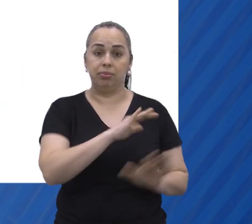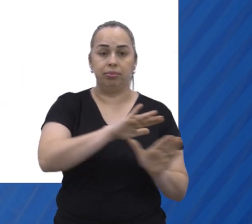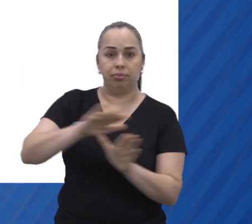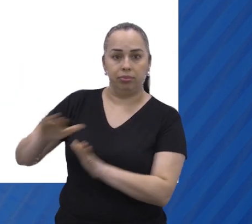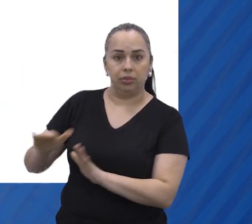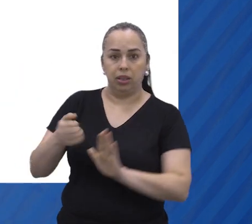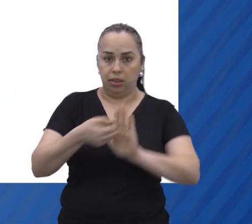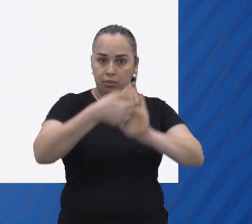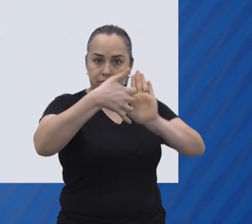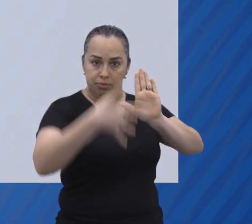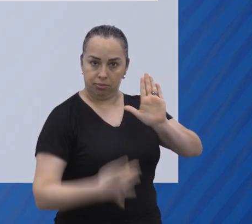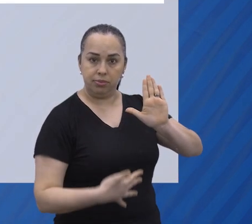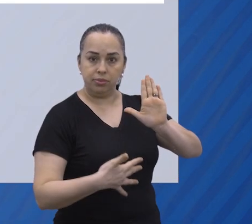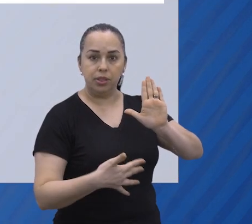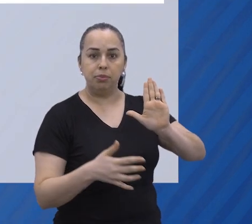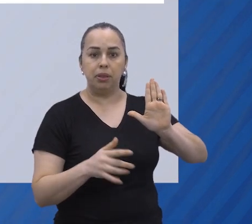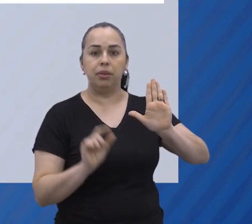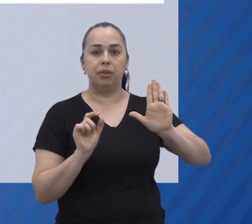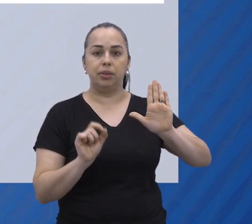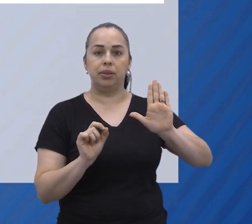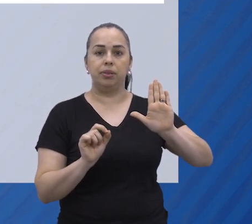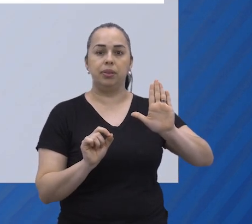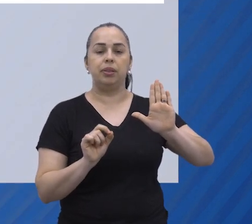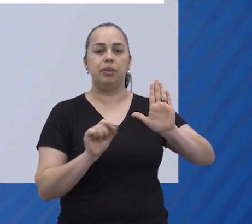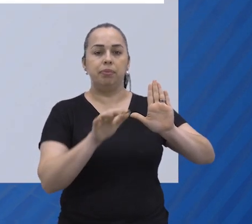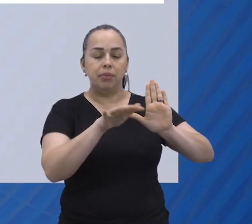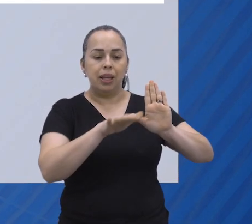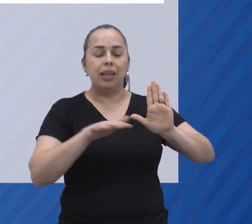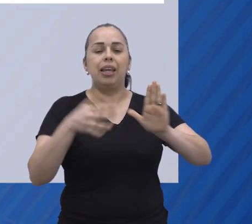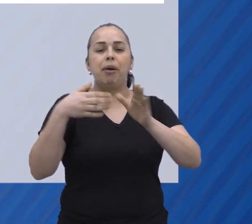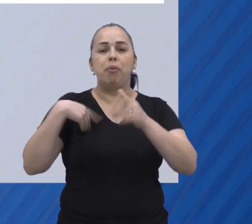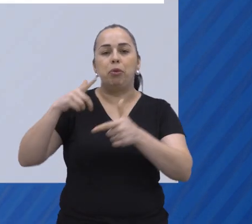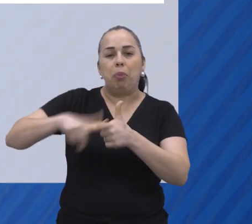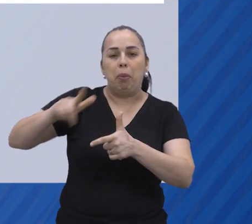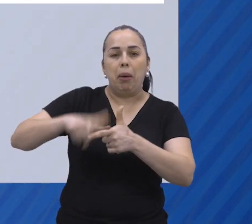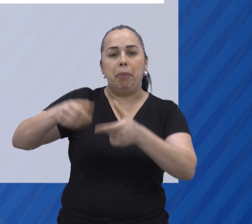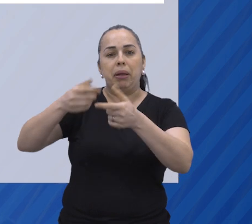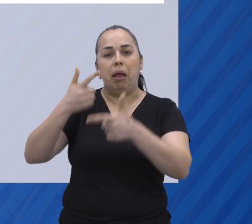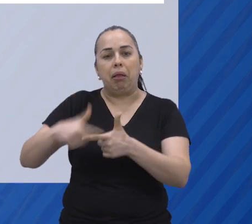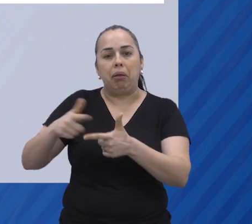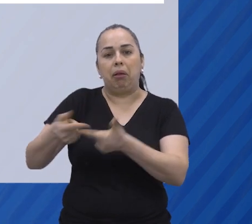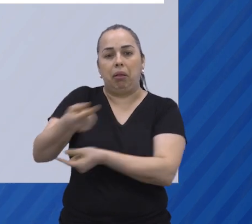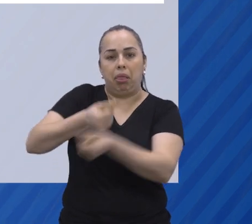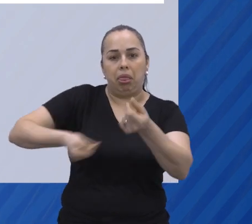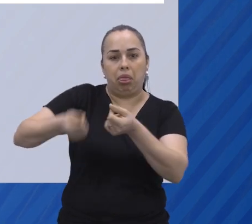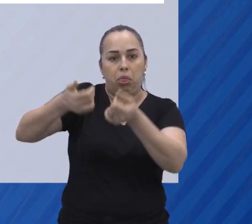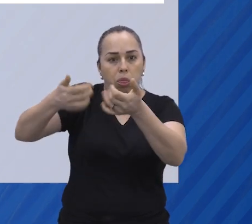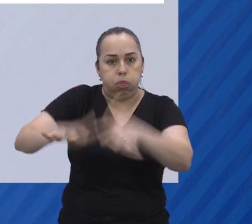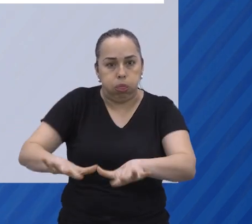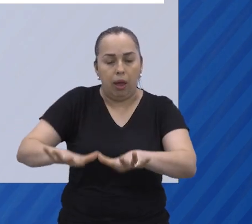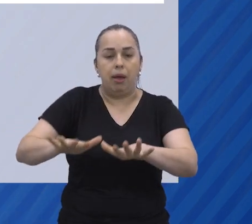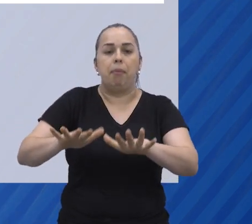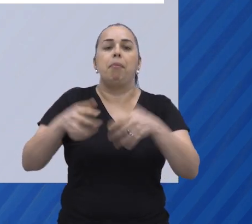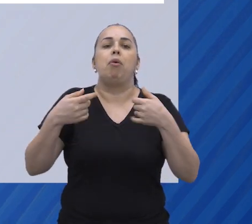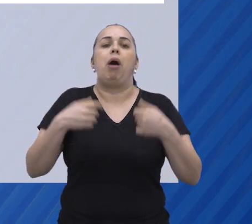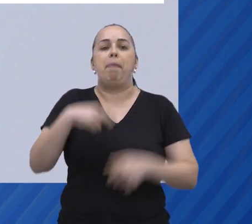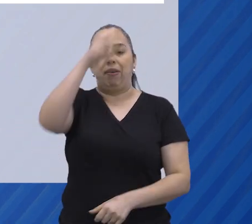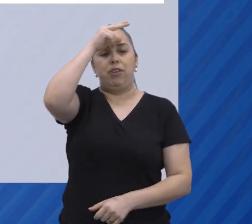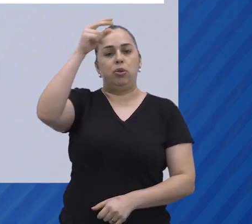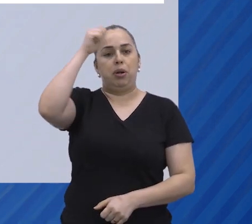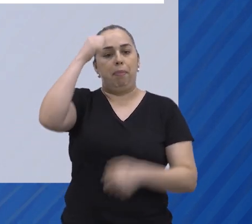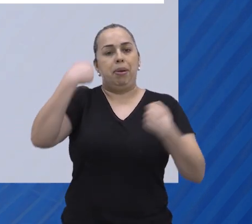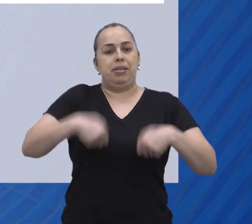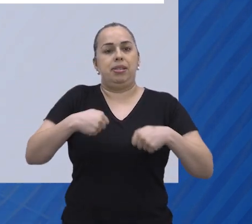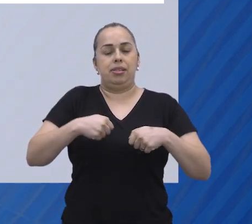Como apontado na justificativa do projeto, os reflexos da crise econômica precisam nortear a construção de políticas